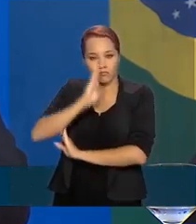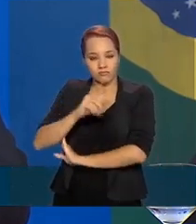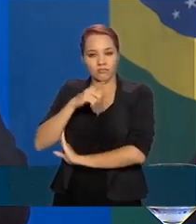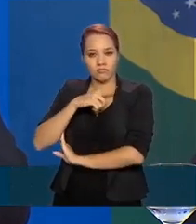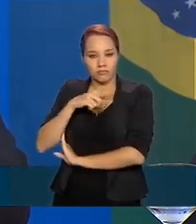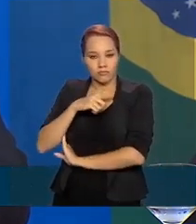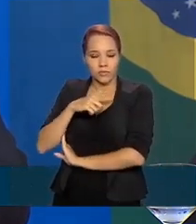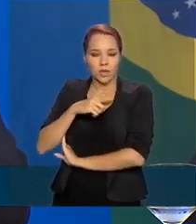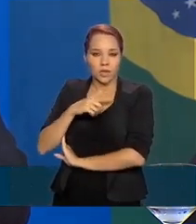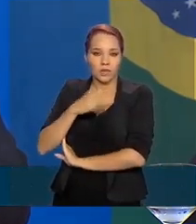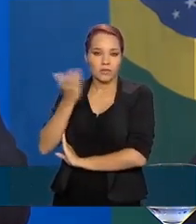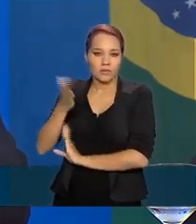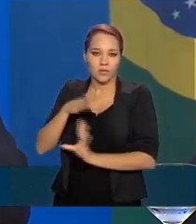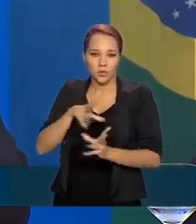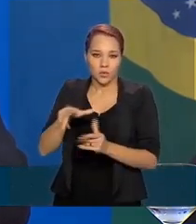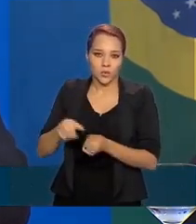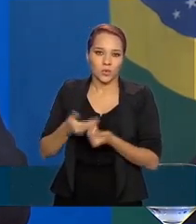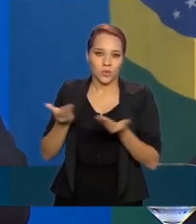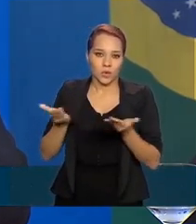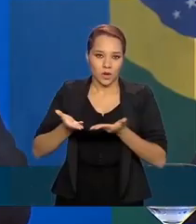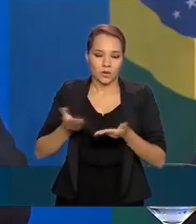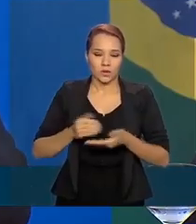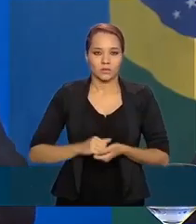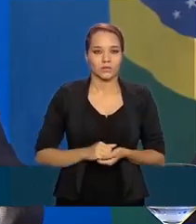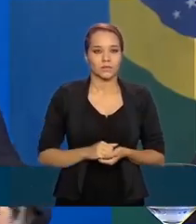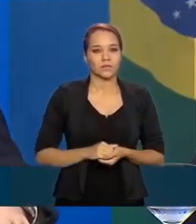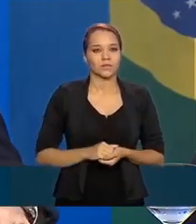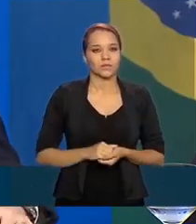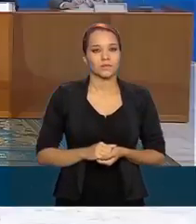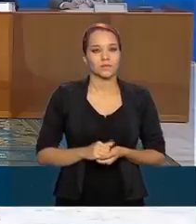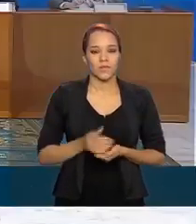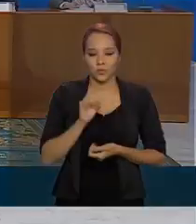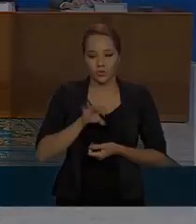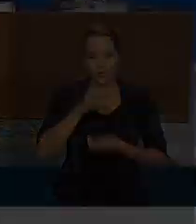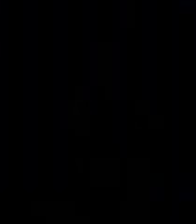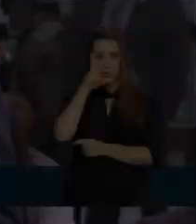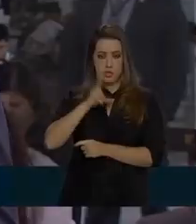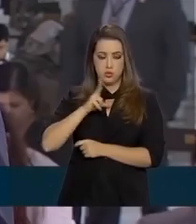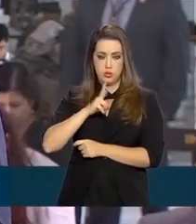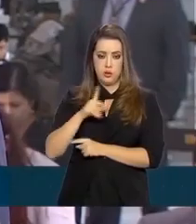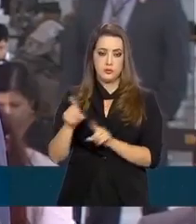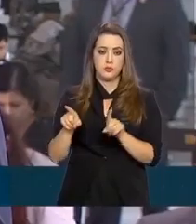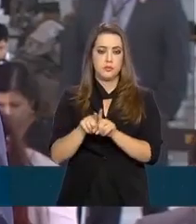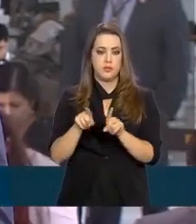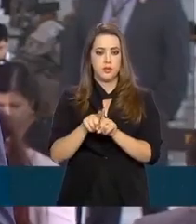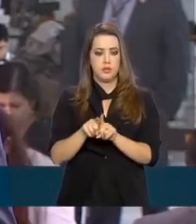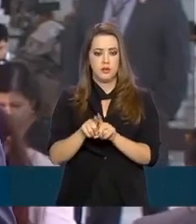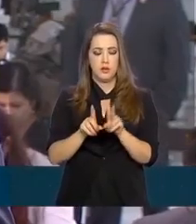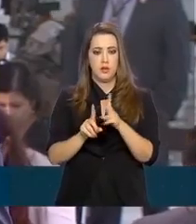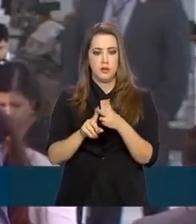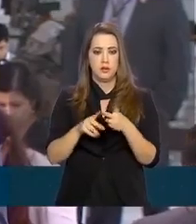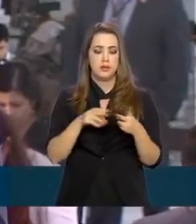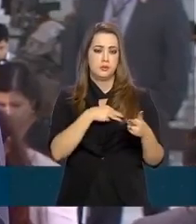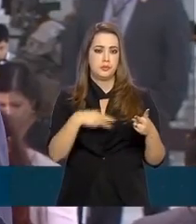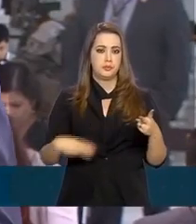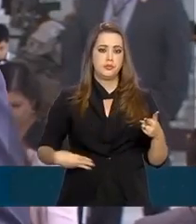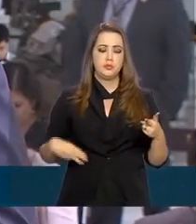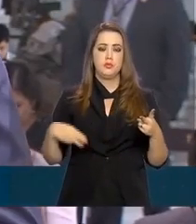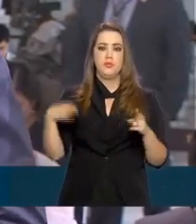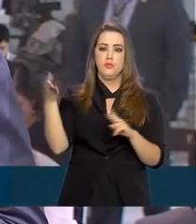para o mundo nesse momento difícil. Então, é isso. Obrigado. E também, para comentar para o ministro Ernesto,